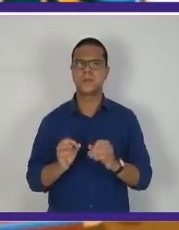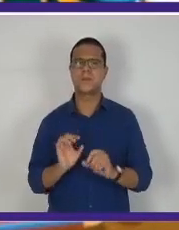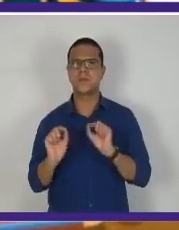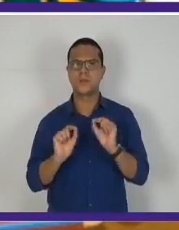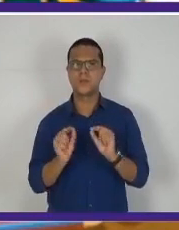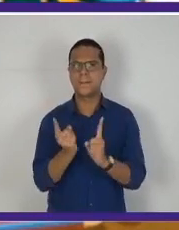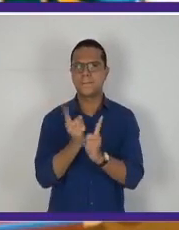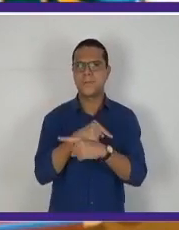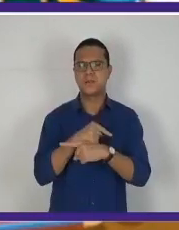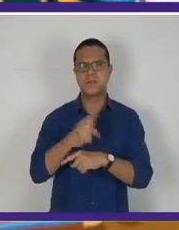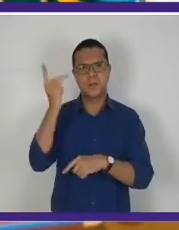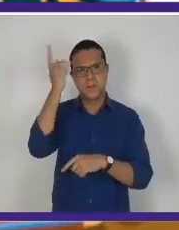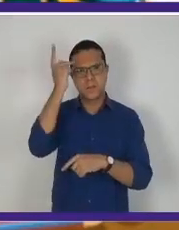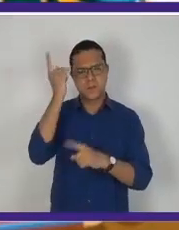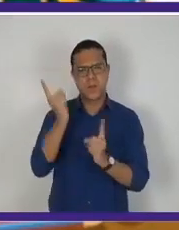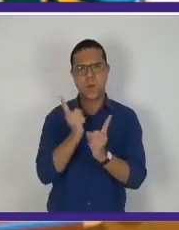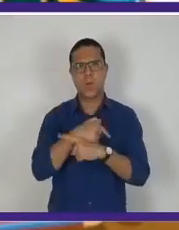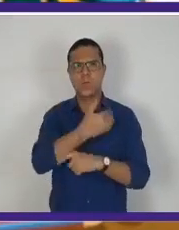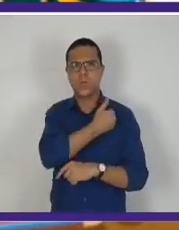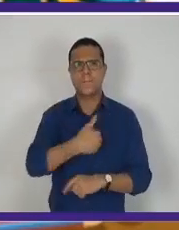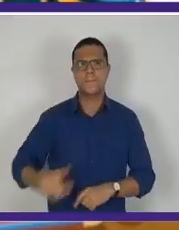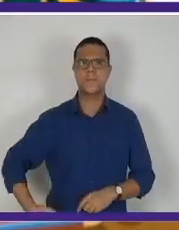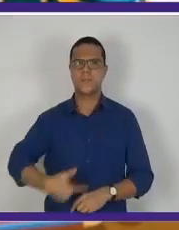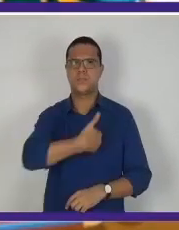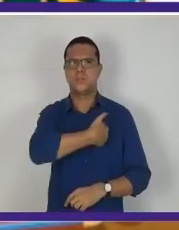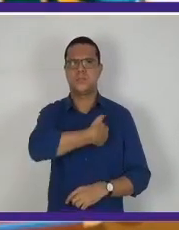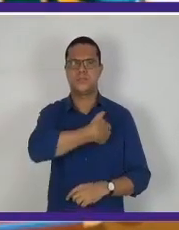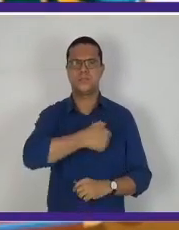dos paulistas em relação ao governo Vargas.